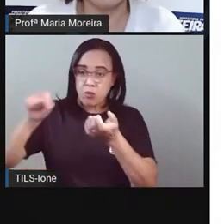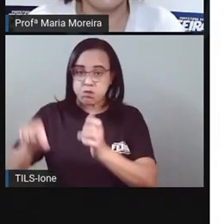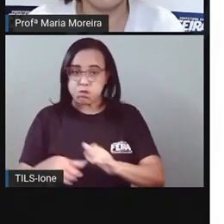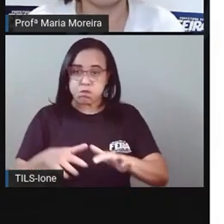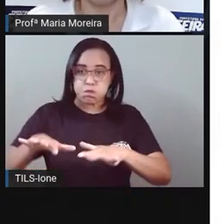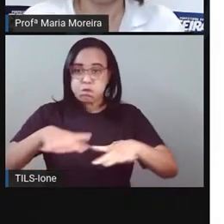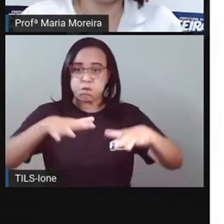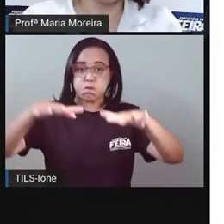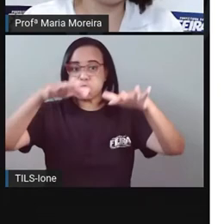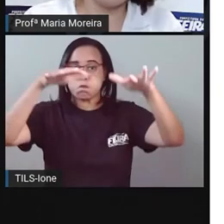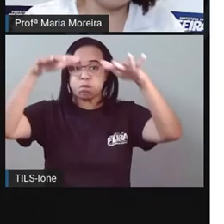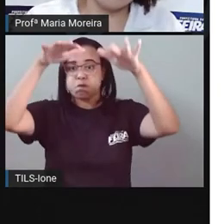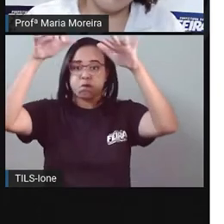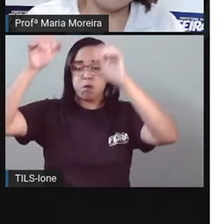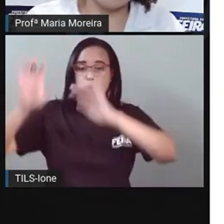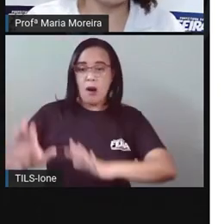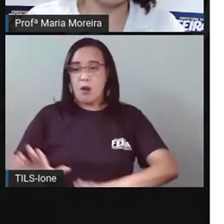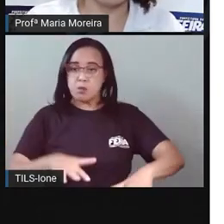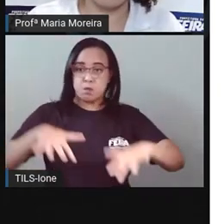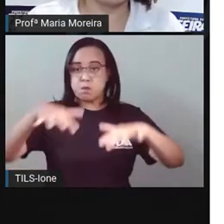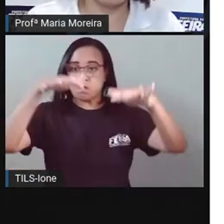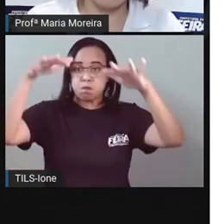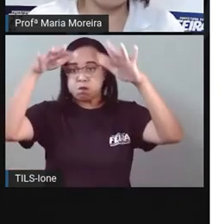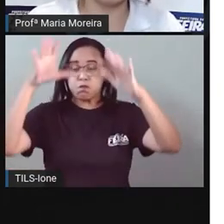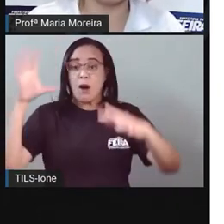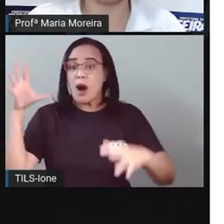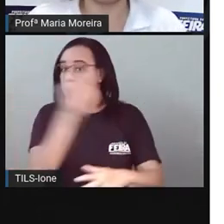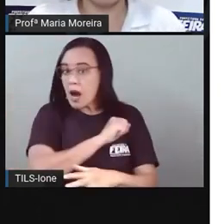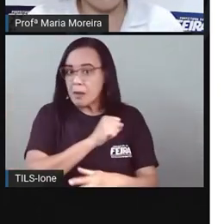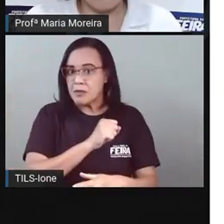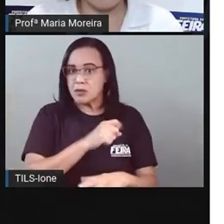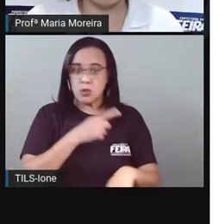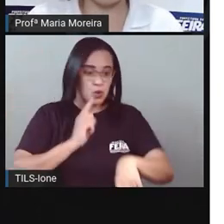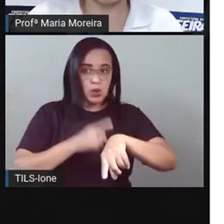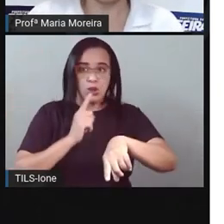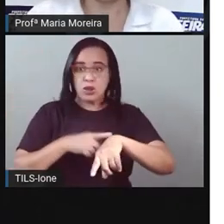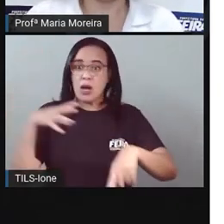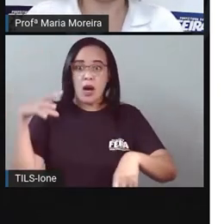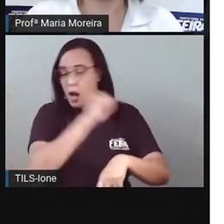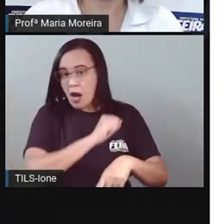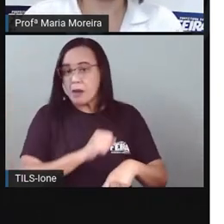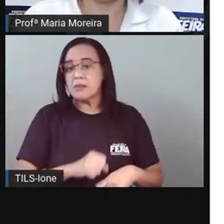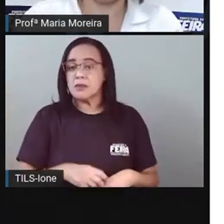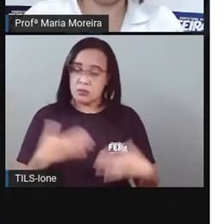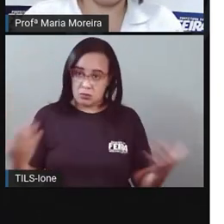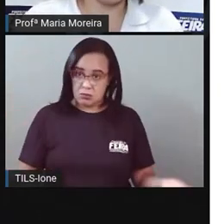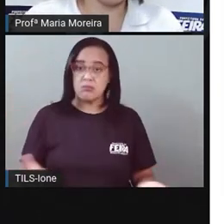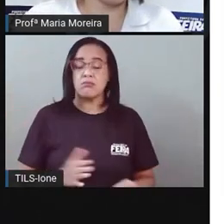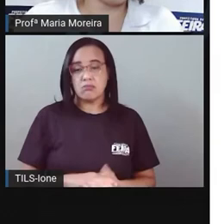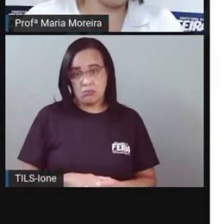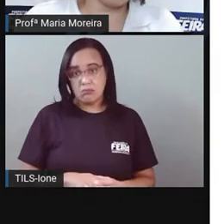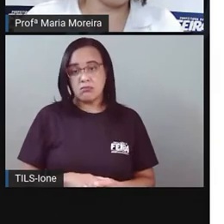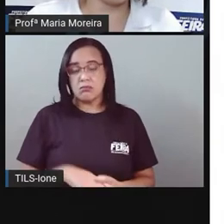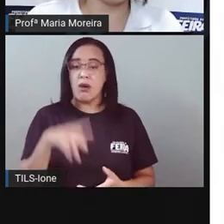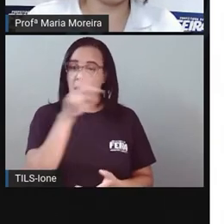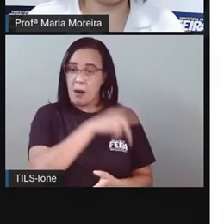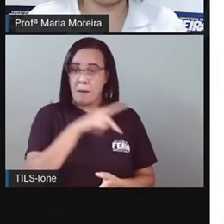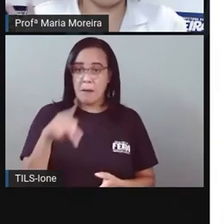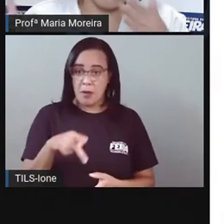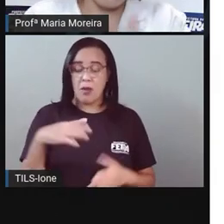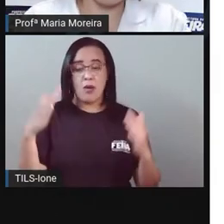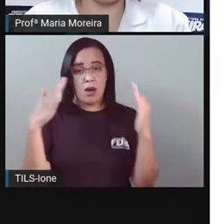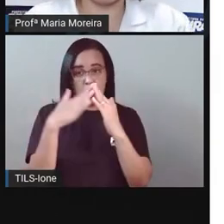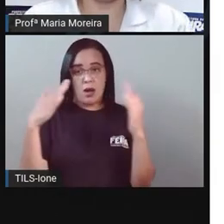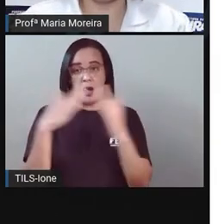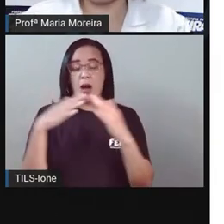Muita água E um pouco Espaço de tempo A PROA Inclusive Mora próximo Né? A casa dela Fica próximo Desses